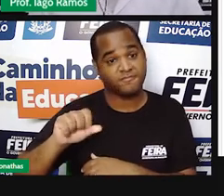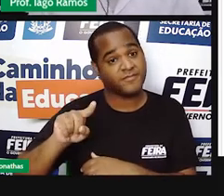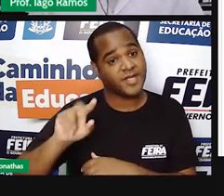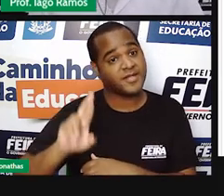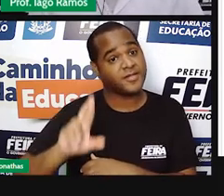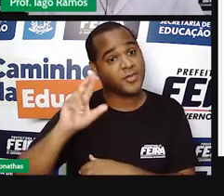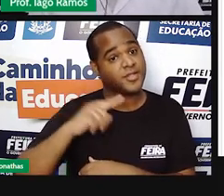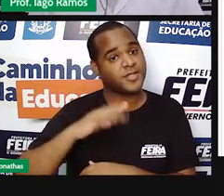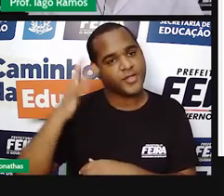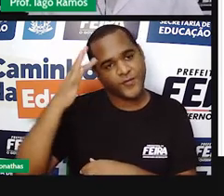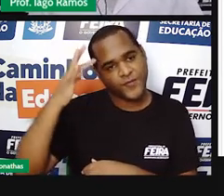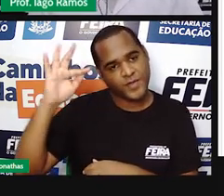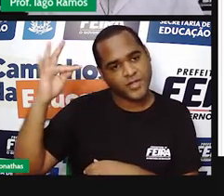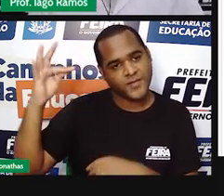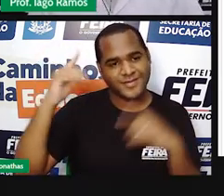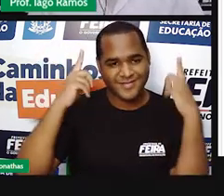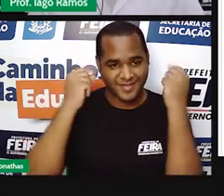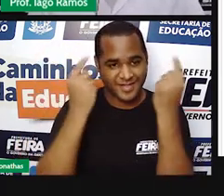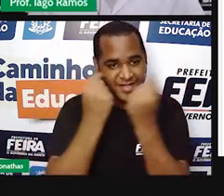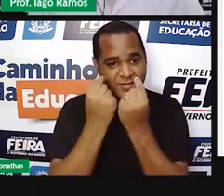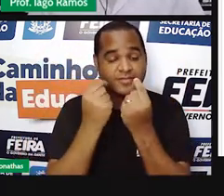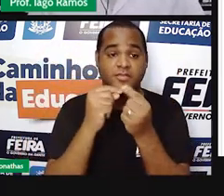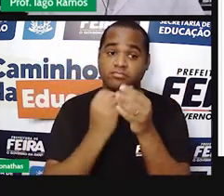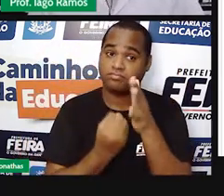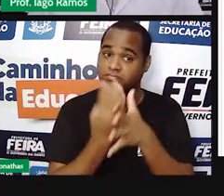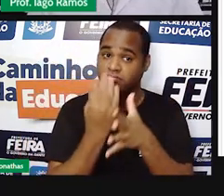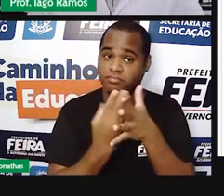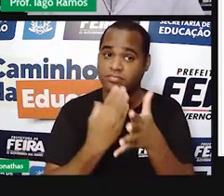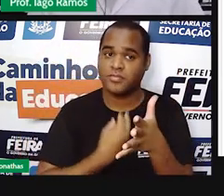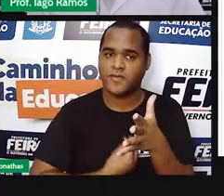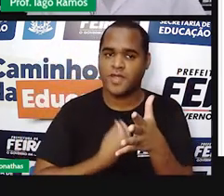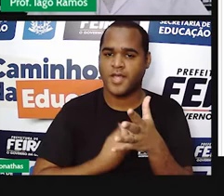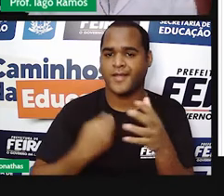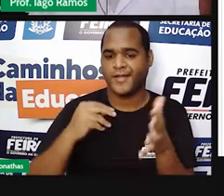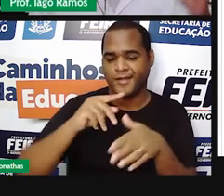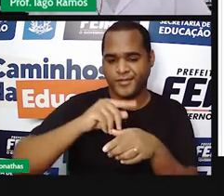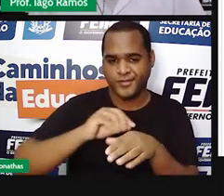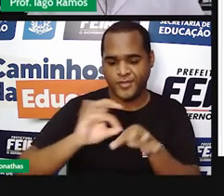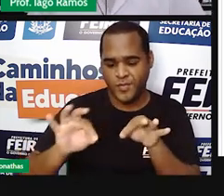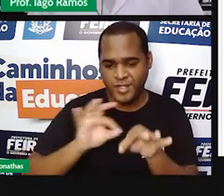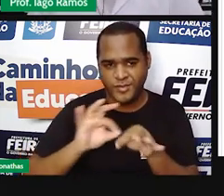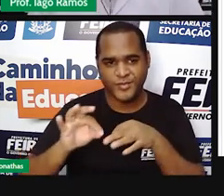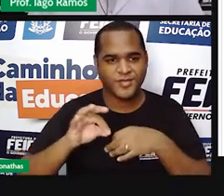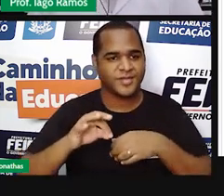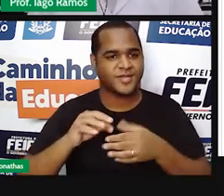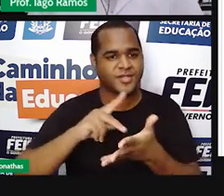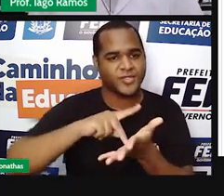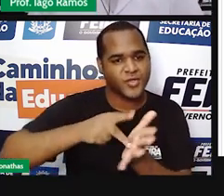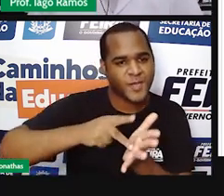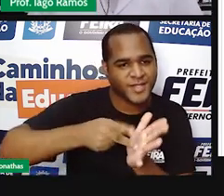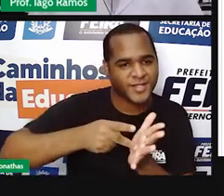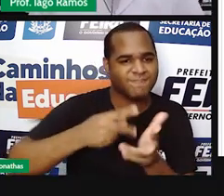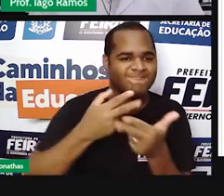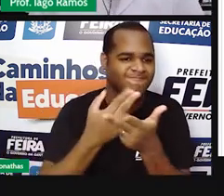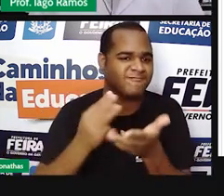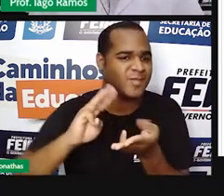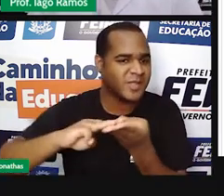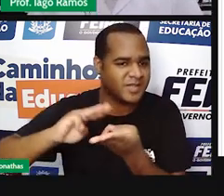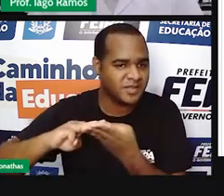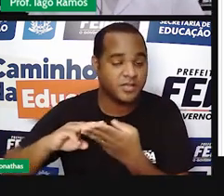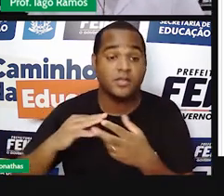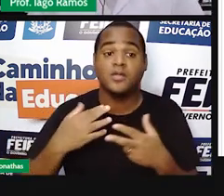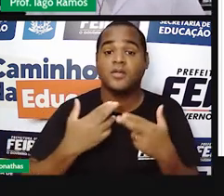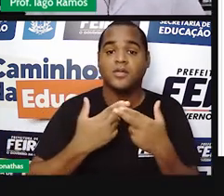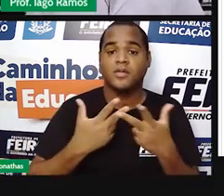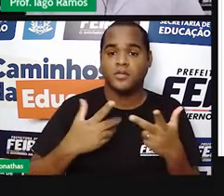importante filósofo grego, filósofo, geômetra, matemática, bom, camarada, era muita coisa. Ele